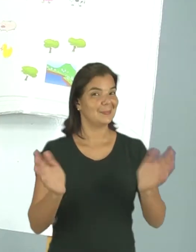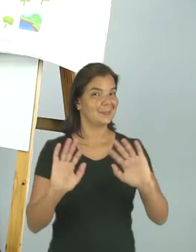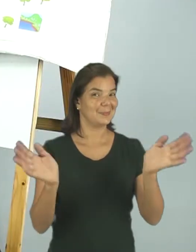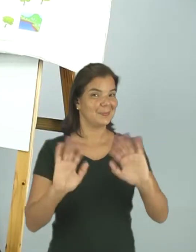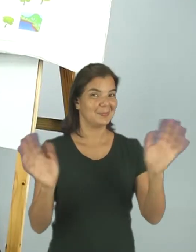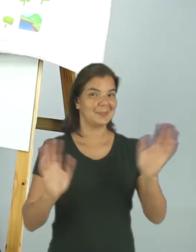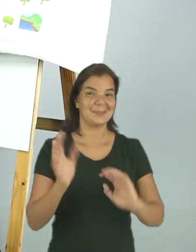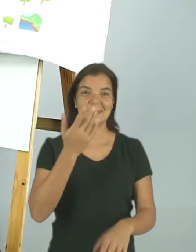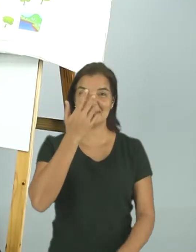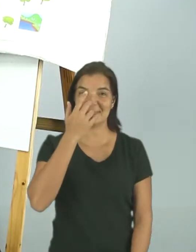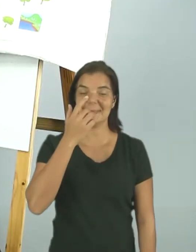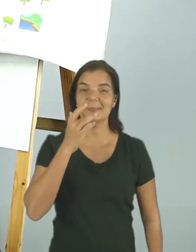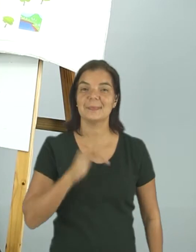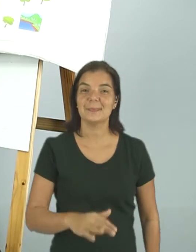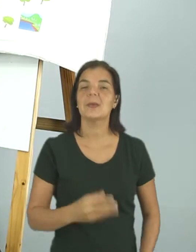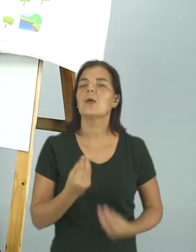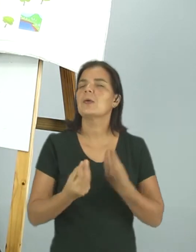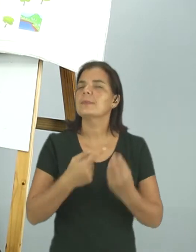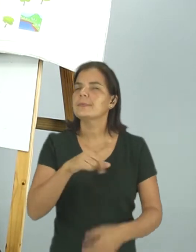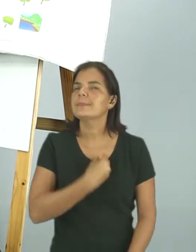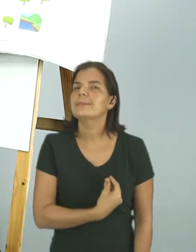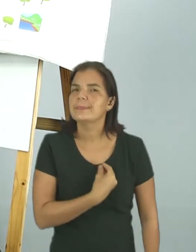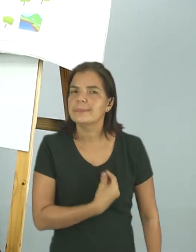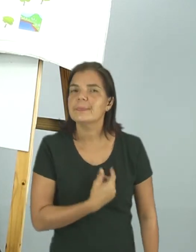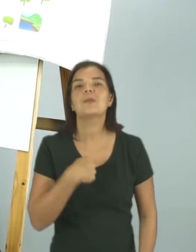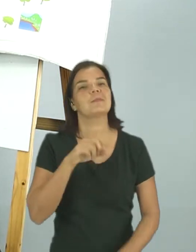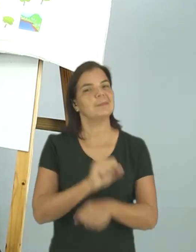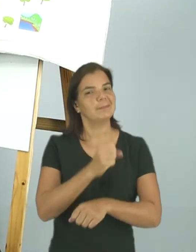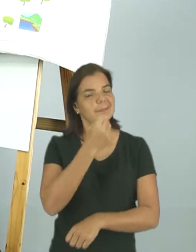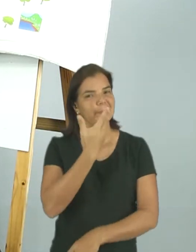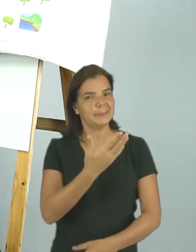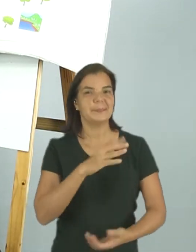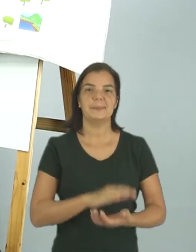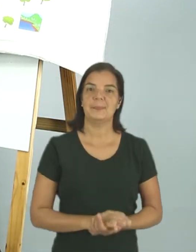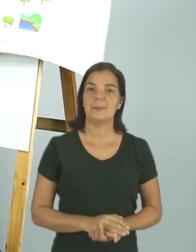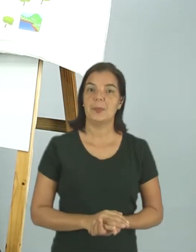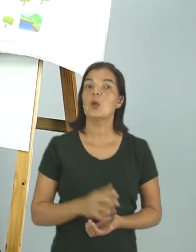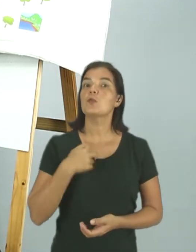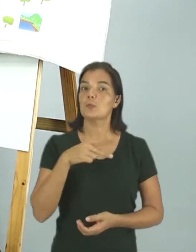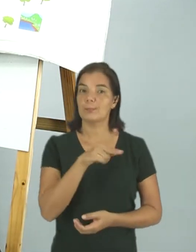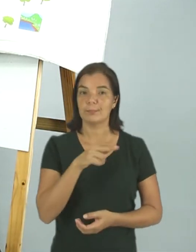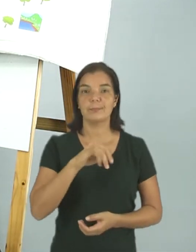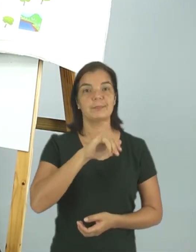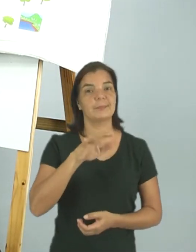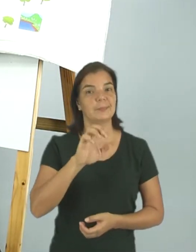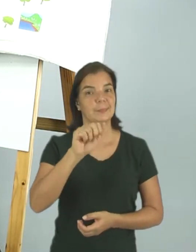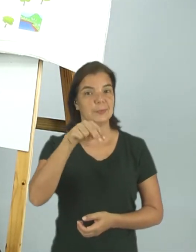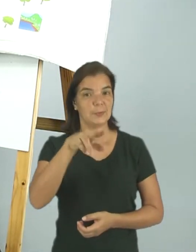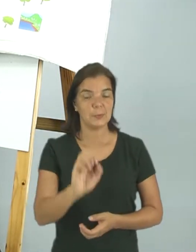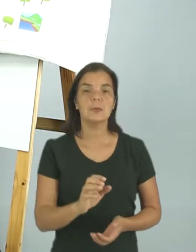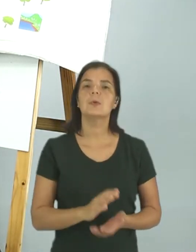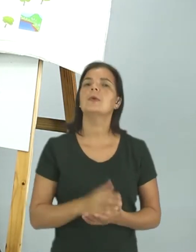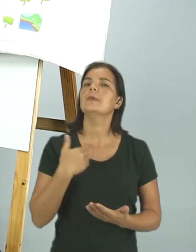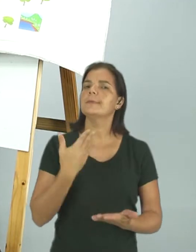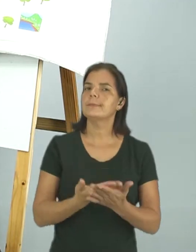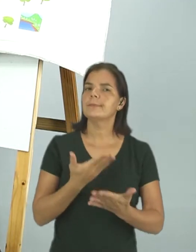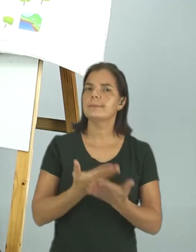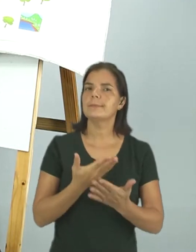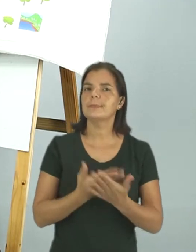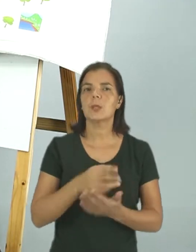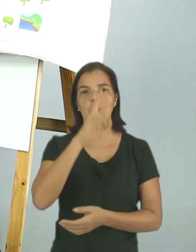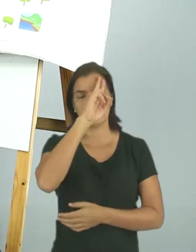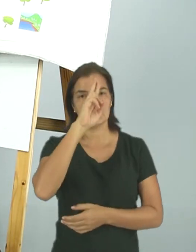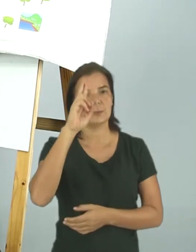Olá crianças, como que vocês estão? Eu espero que bem. Eu sou a professora Jeanne e hoje nós vamos estudar